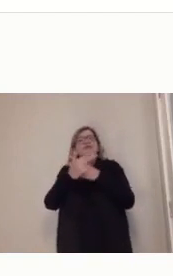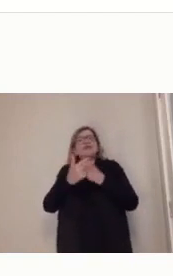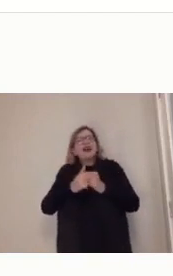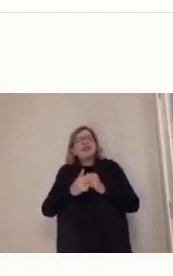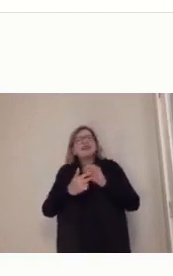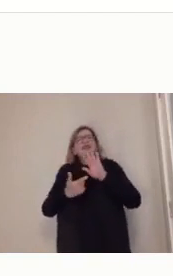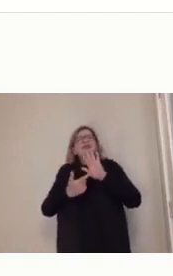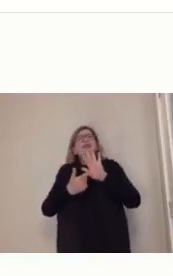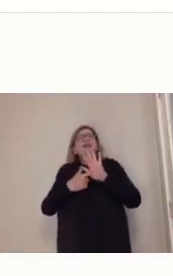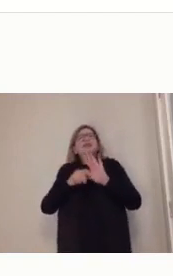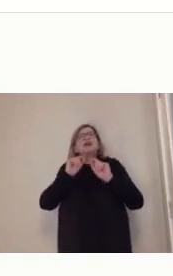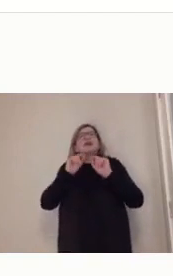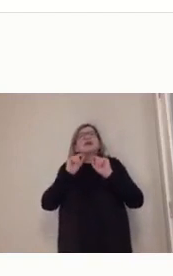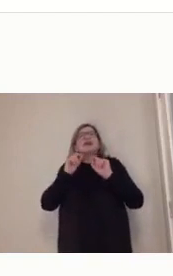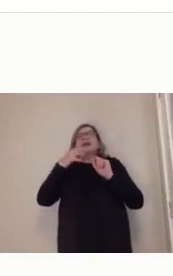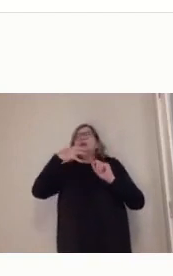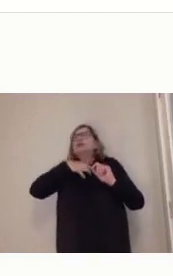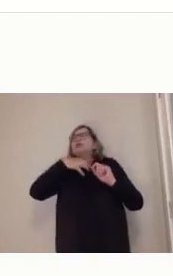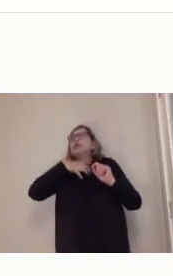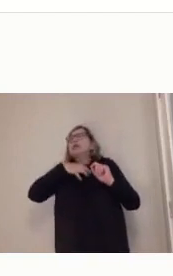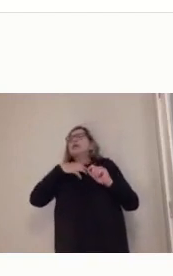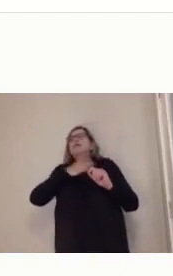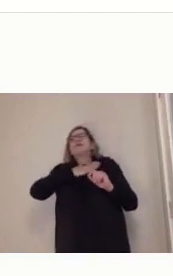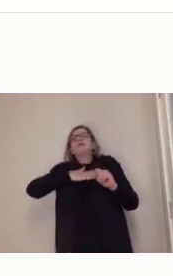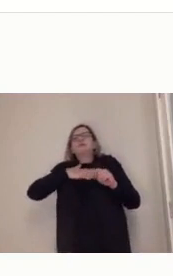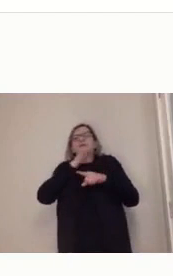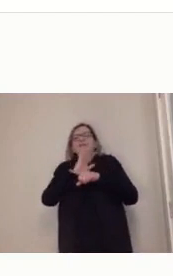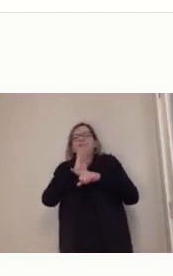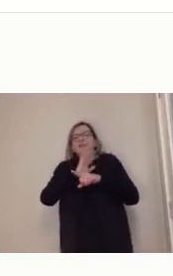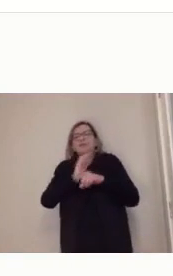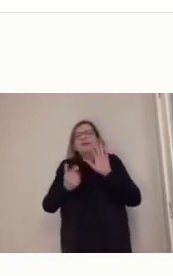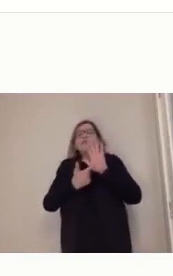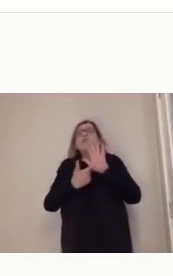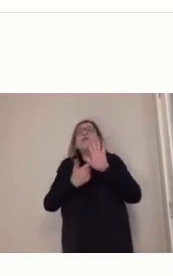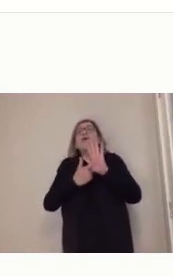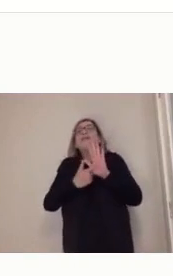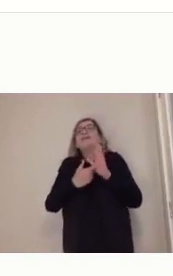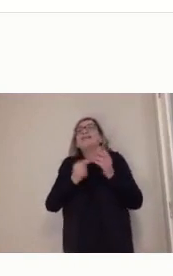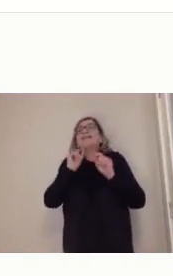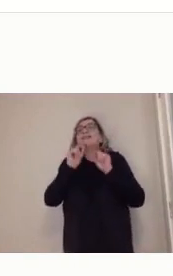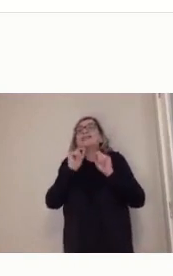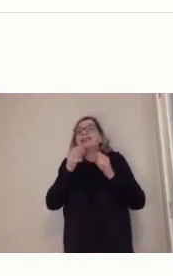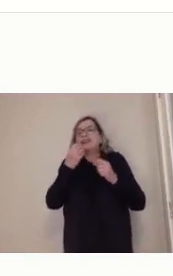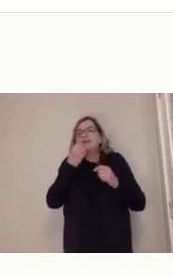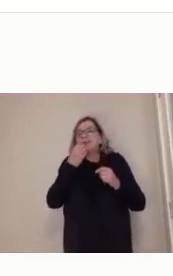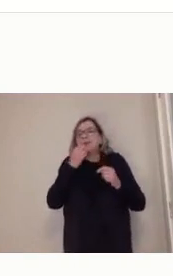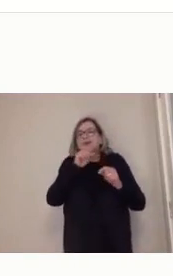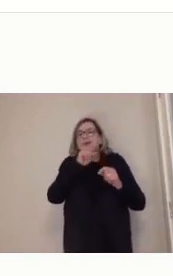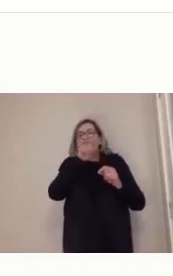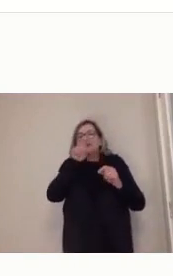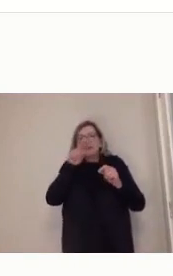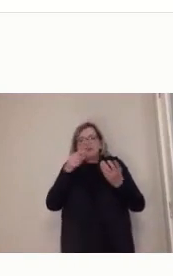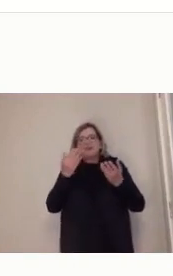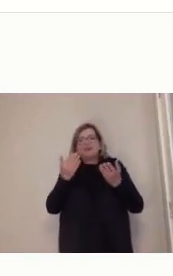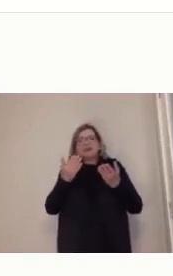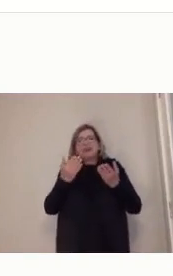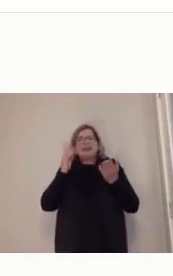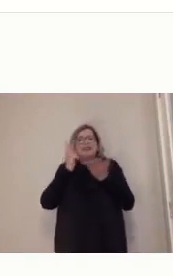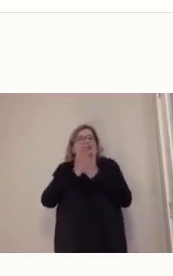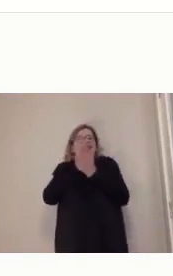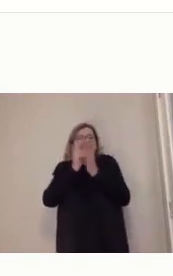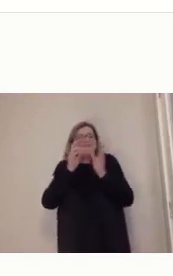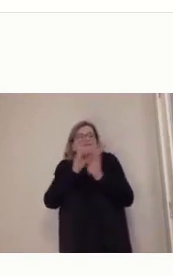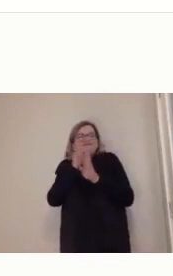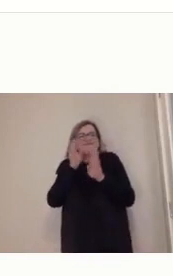ele vai ter enredando dentro de um sistema, você tem, né? Vários outros, né? Você tem, falei agora